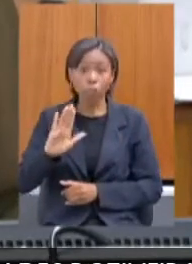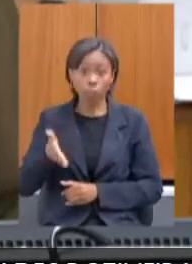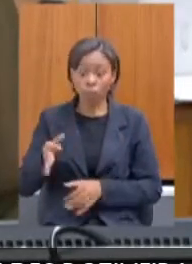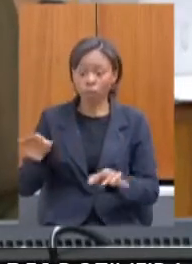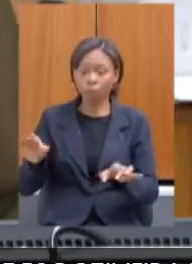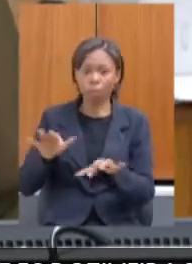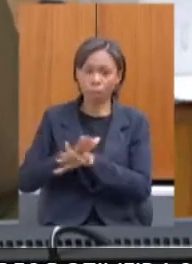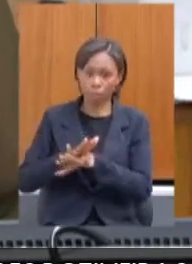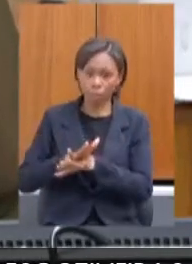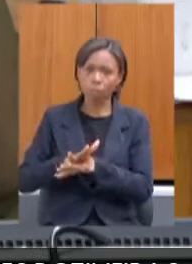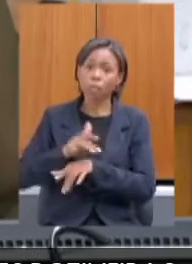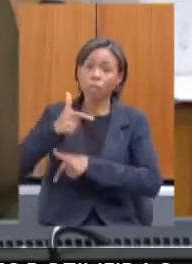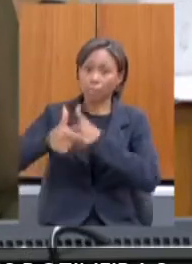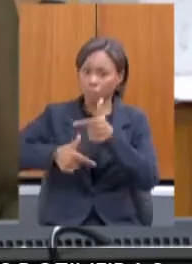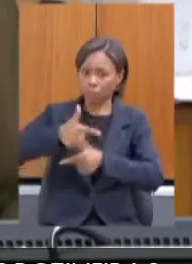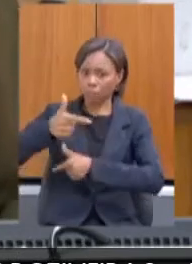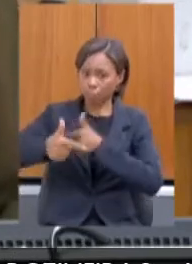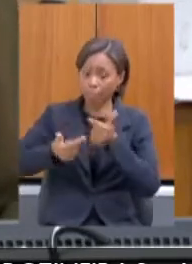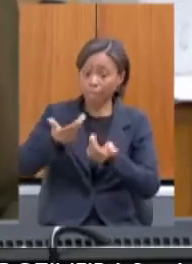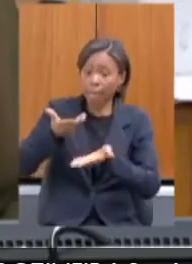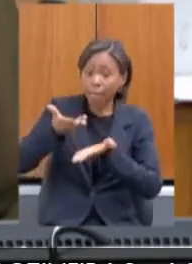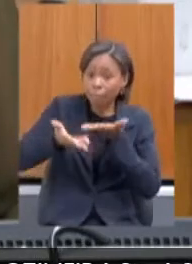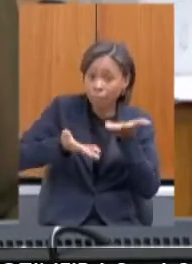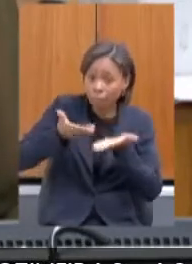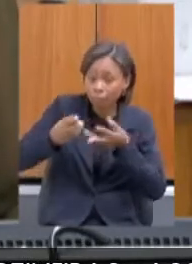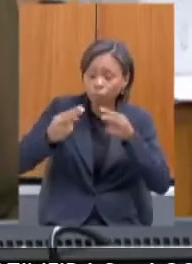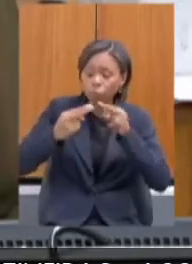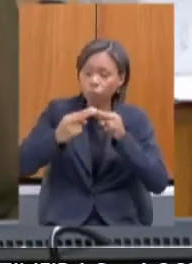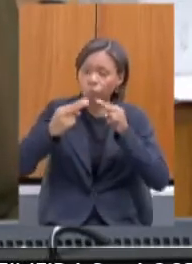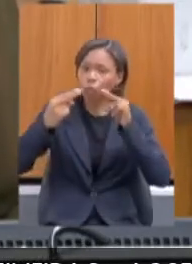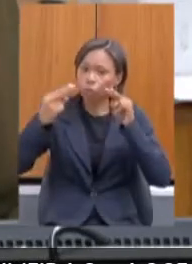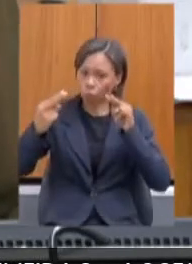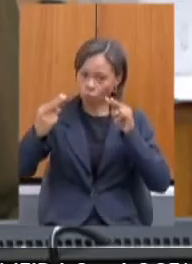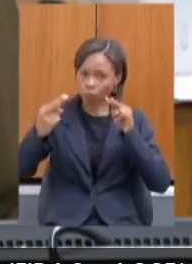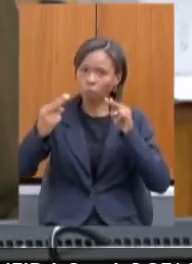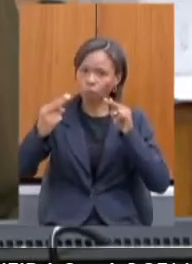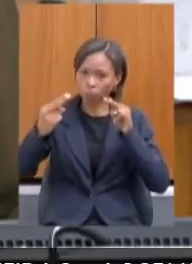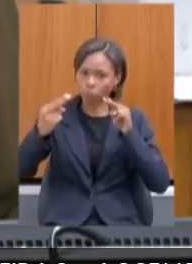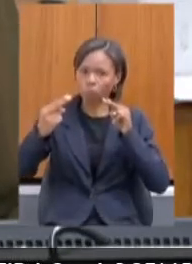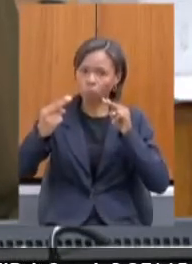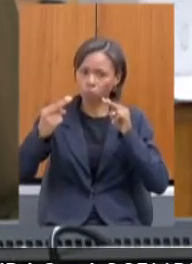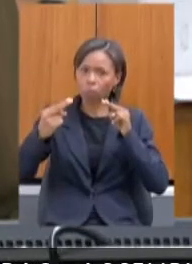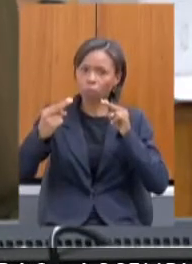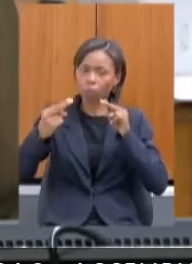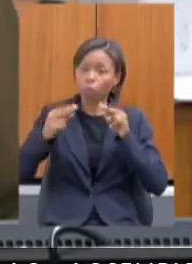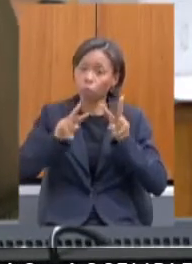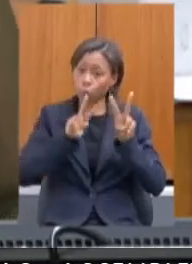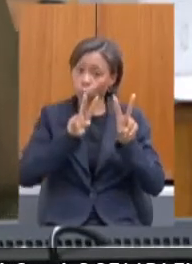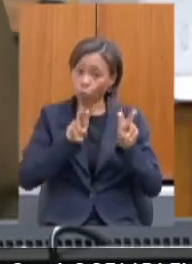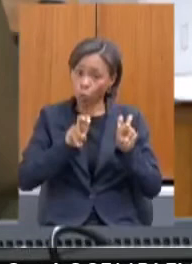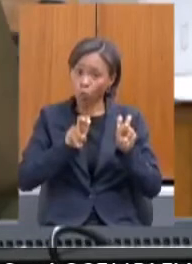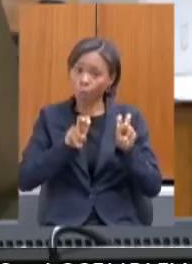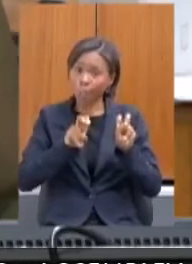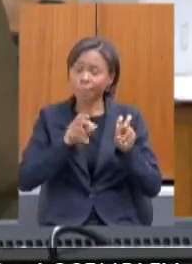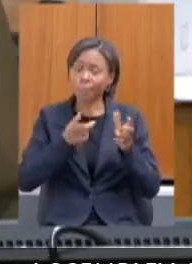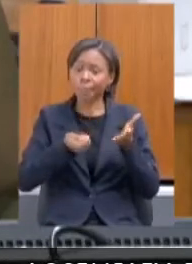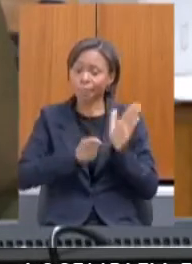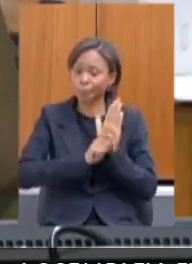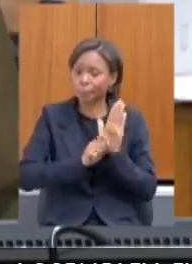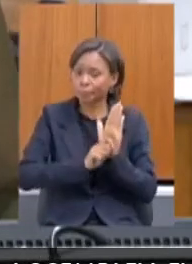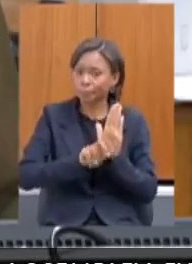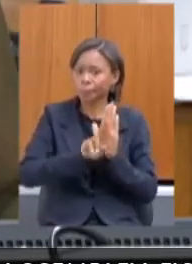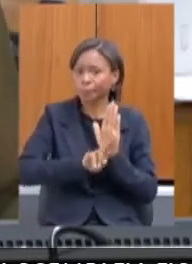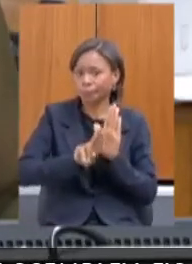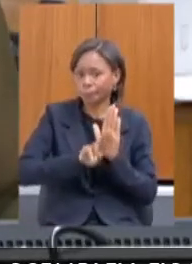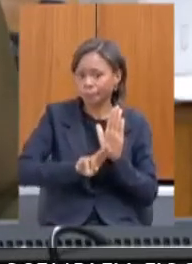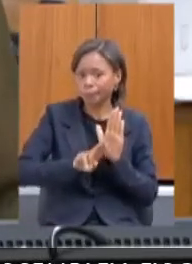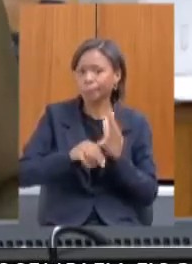virtual no CRIAD para esse atendimento ao aumento do consumo de drogas e estamos nos preparando para quando ele voltar